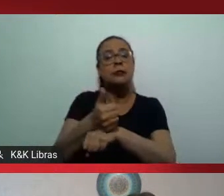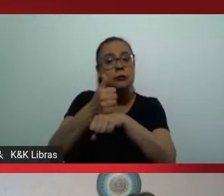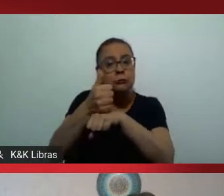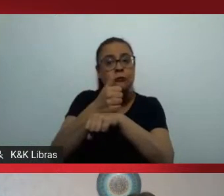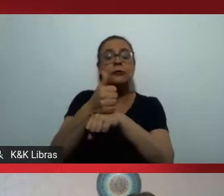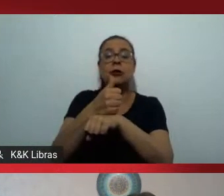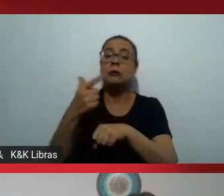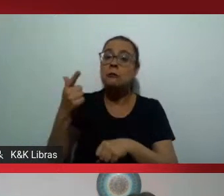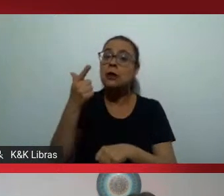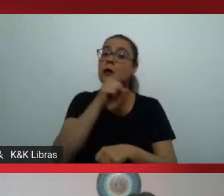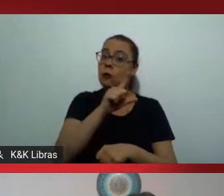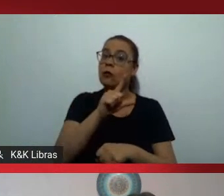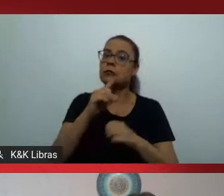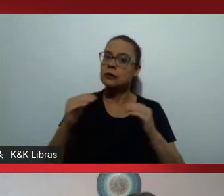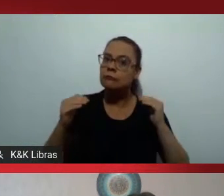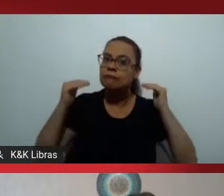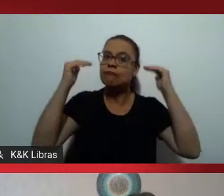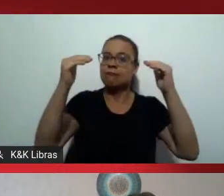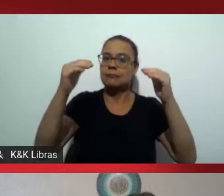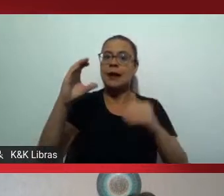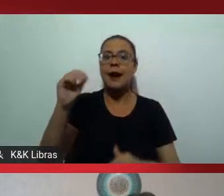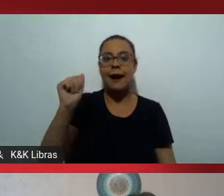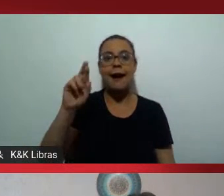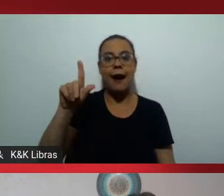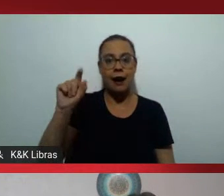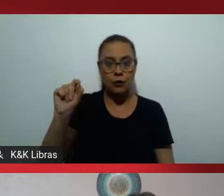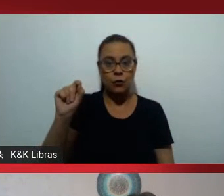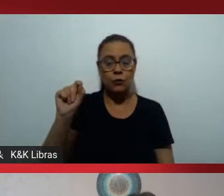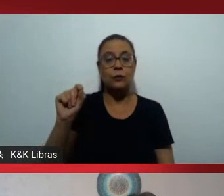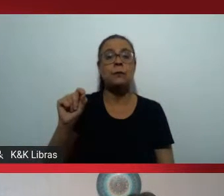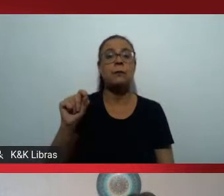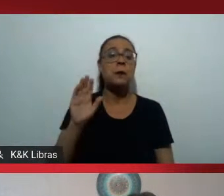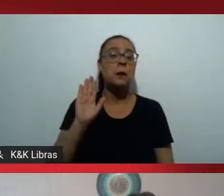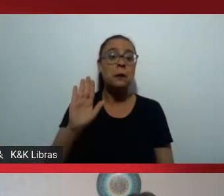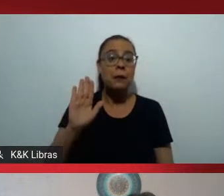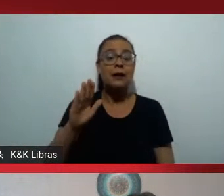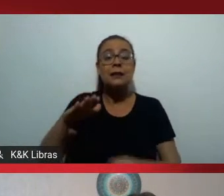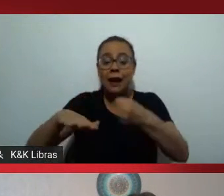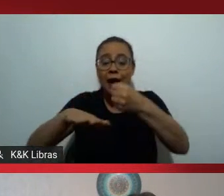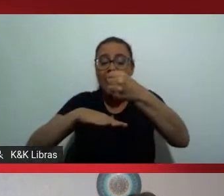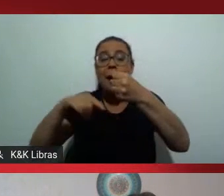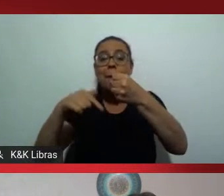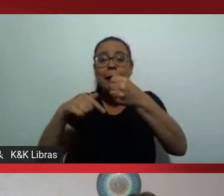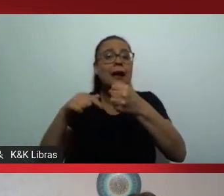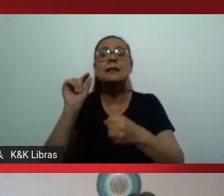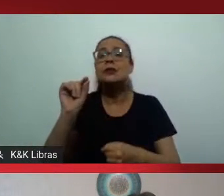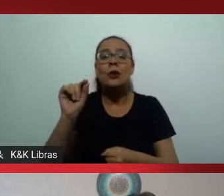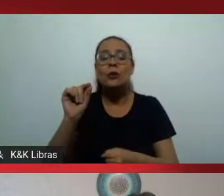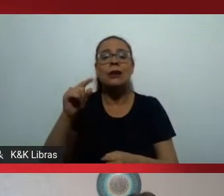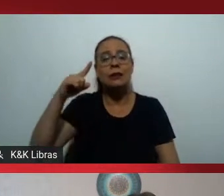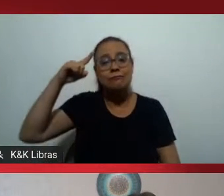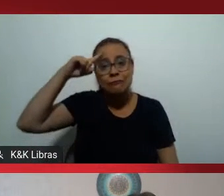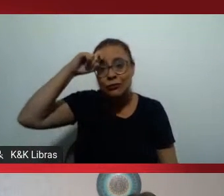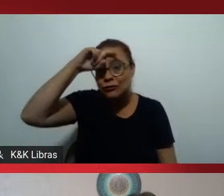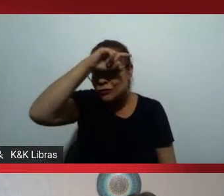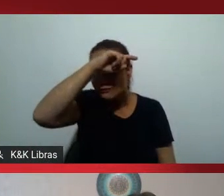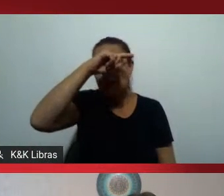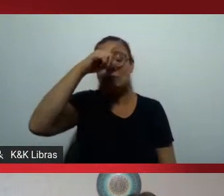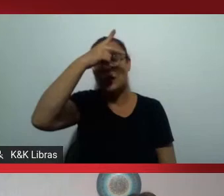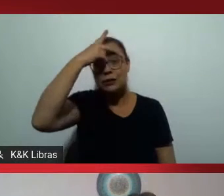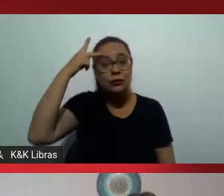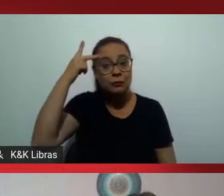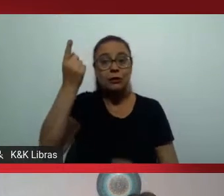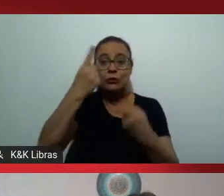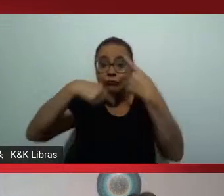alcancem posições de alta gestão. Mas, então, na base do problema, como eu falei, o que nós temos aí é uma dificuldade para que o indivíduo consiga se tornar um CEO